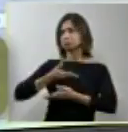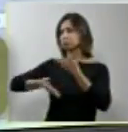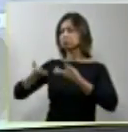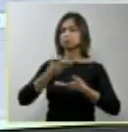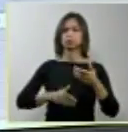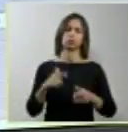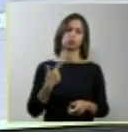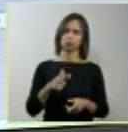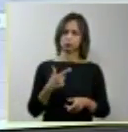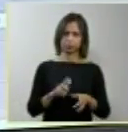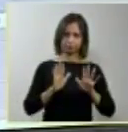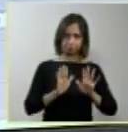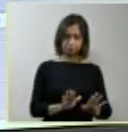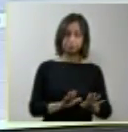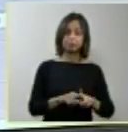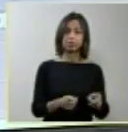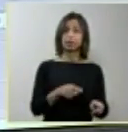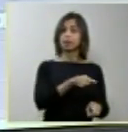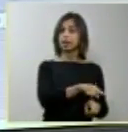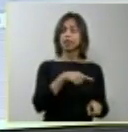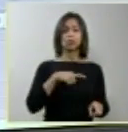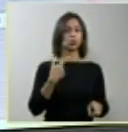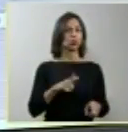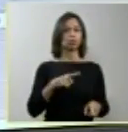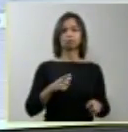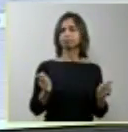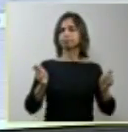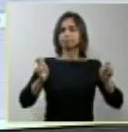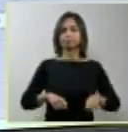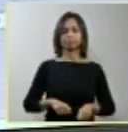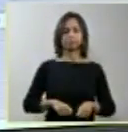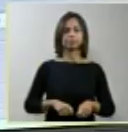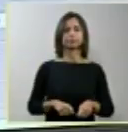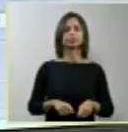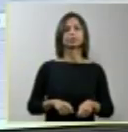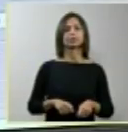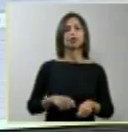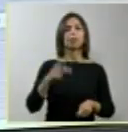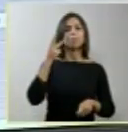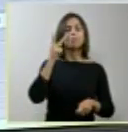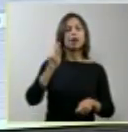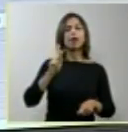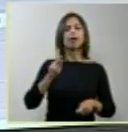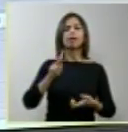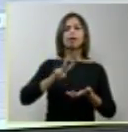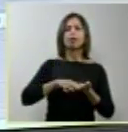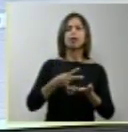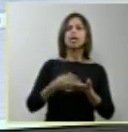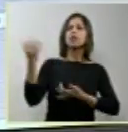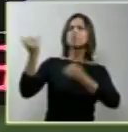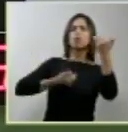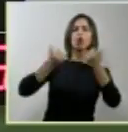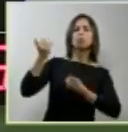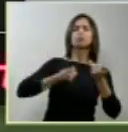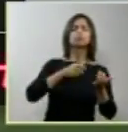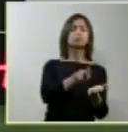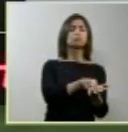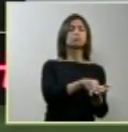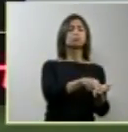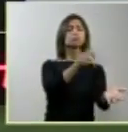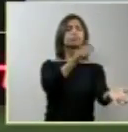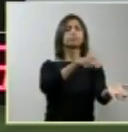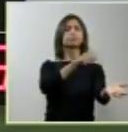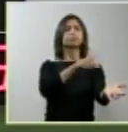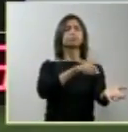Portanto, ele não tem capacidade de interpretação de informação. Quando